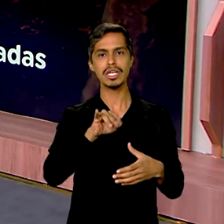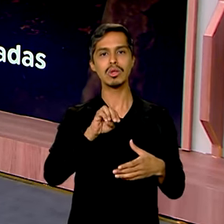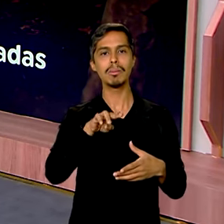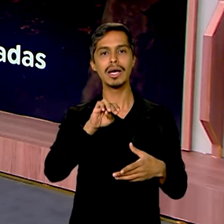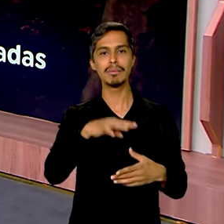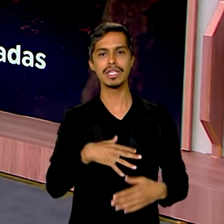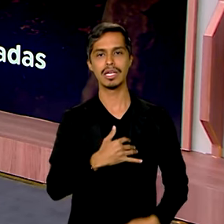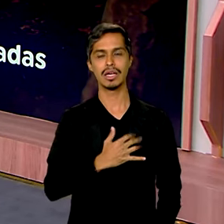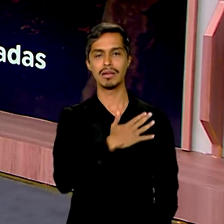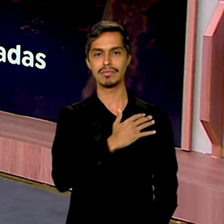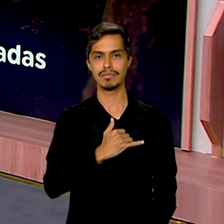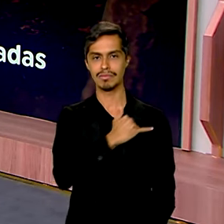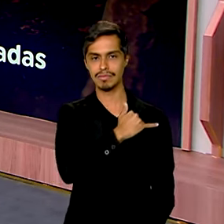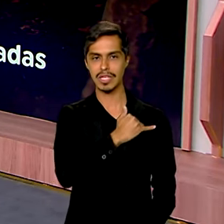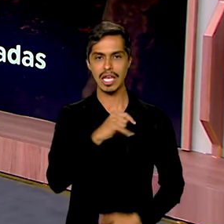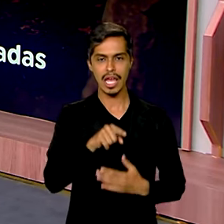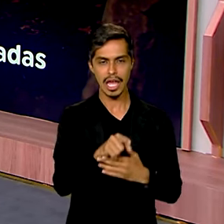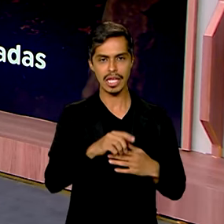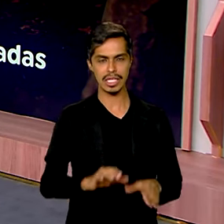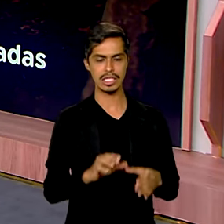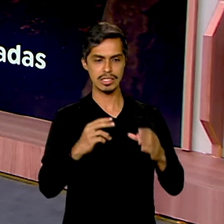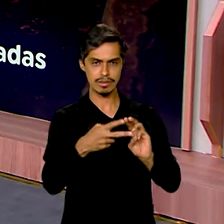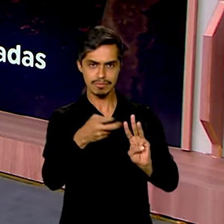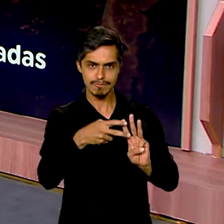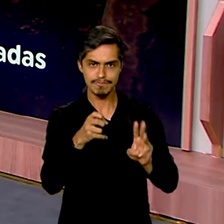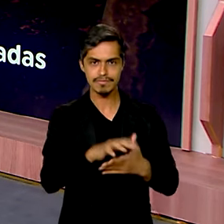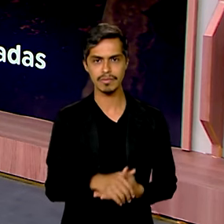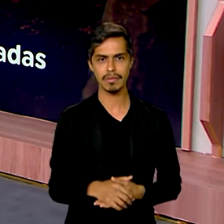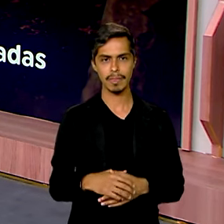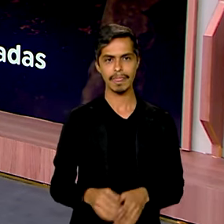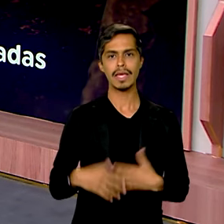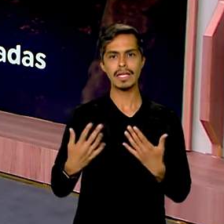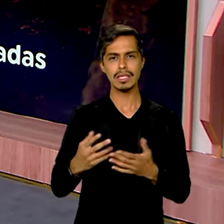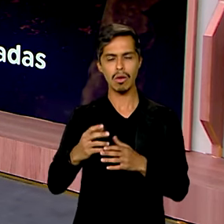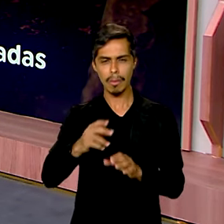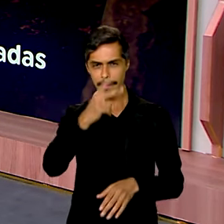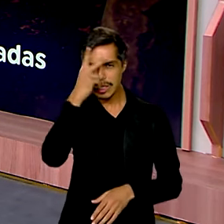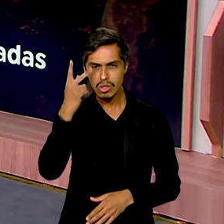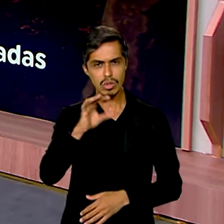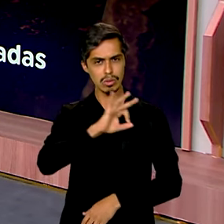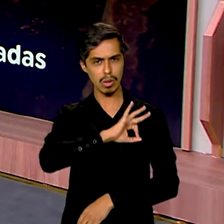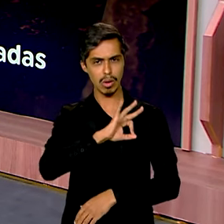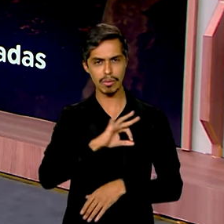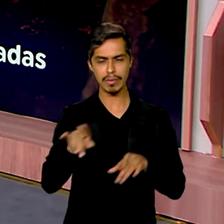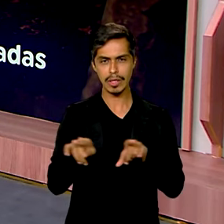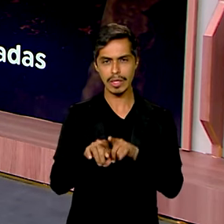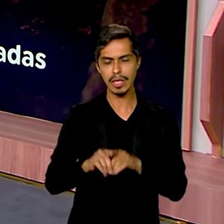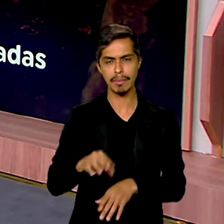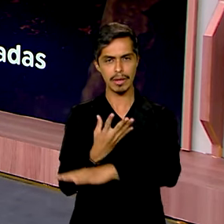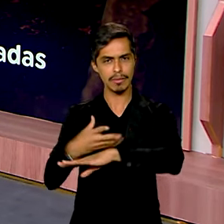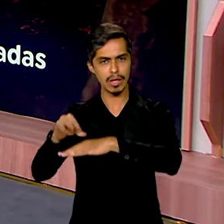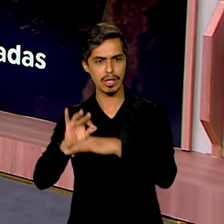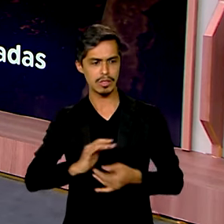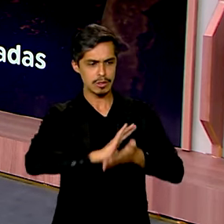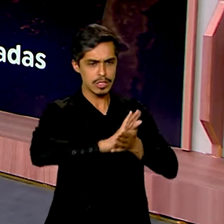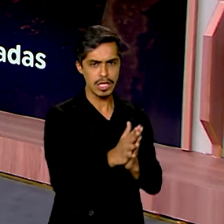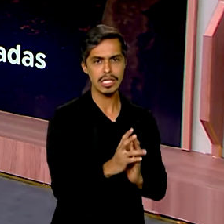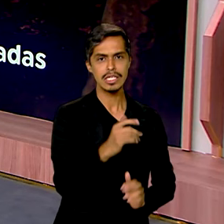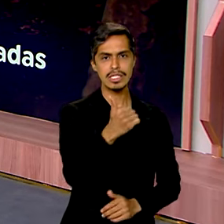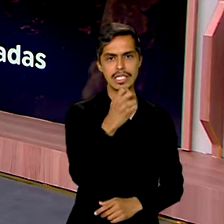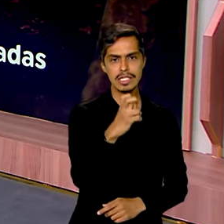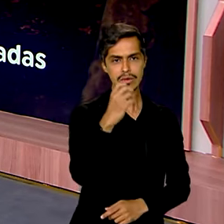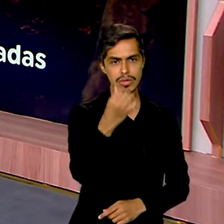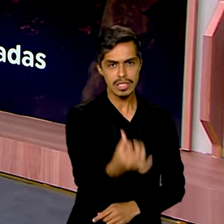nesse tempo integrantes das forças armadas do Ibama e da Polícia Federal destruíram 156